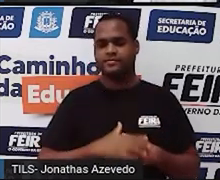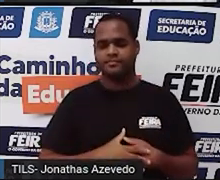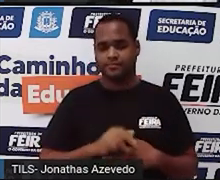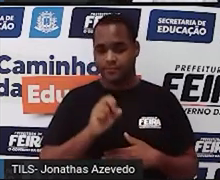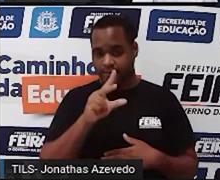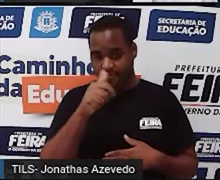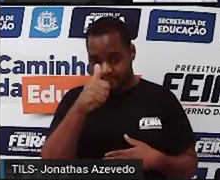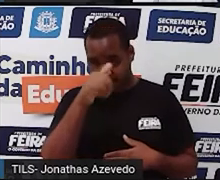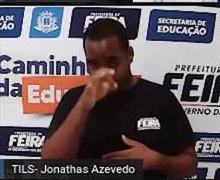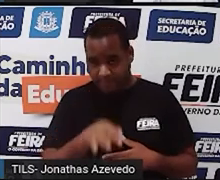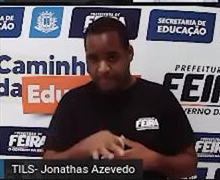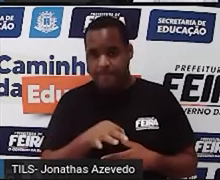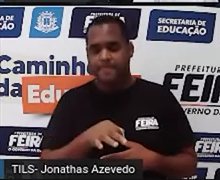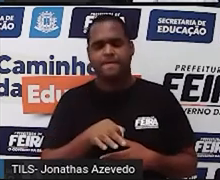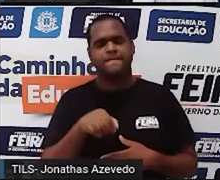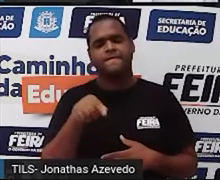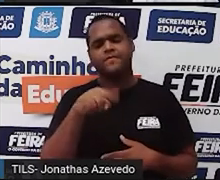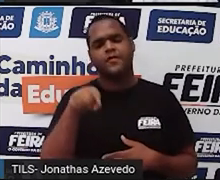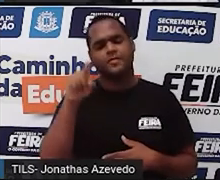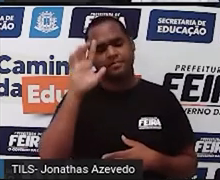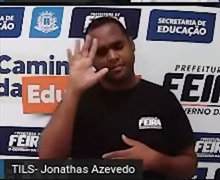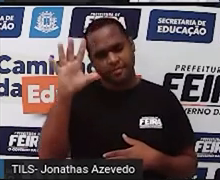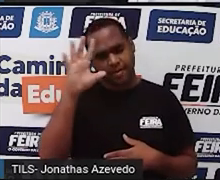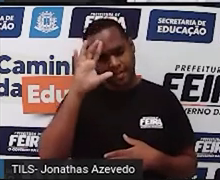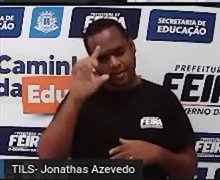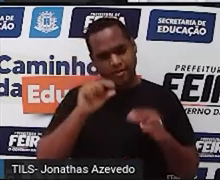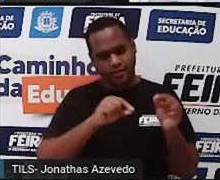Certo? Vamos pensar agora